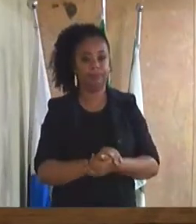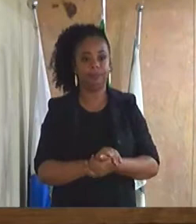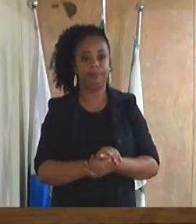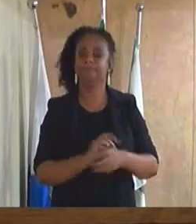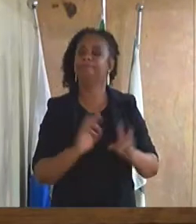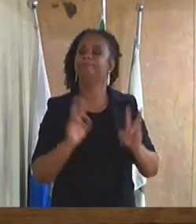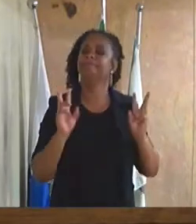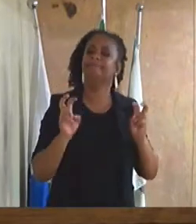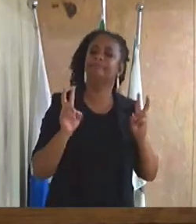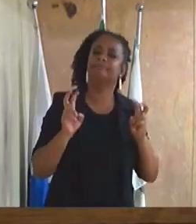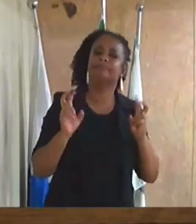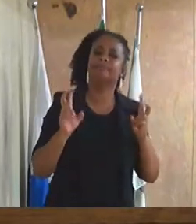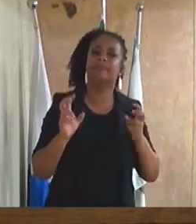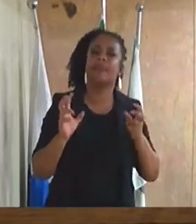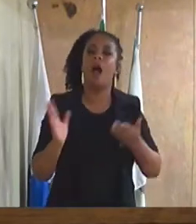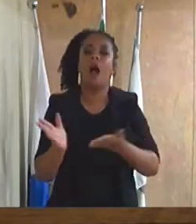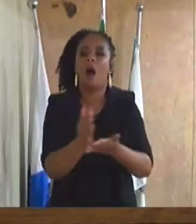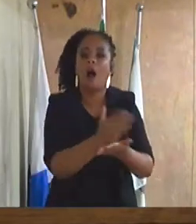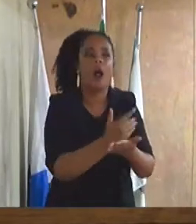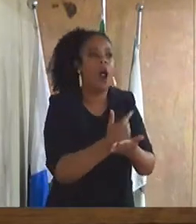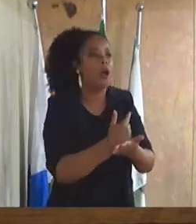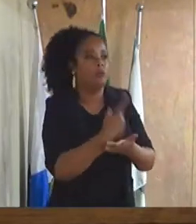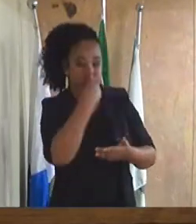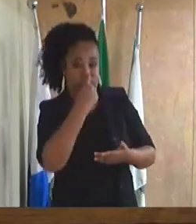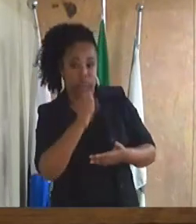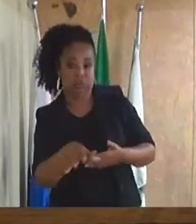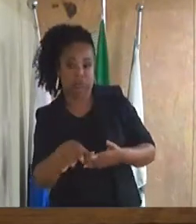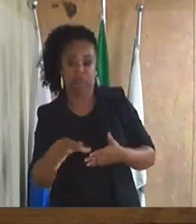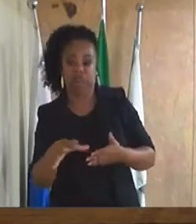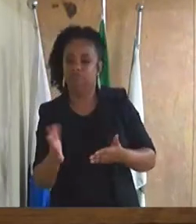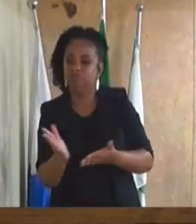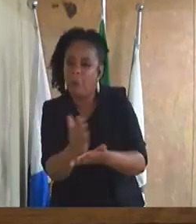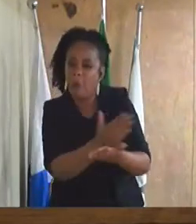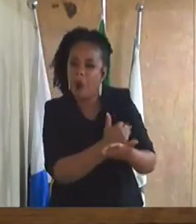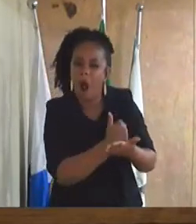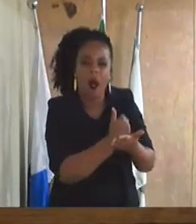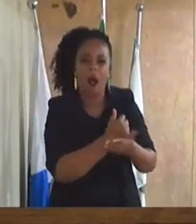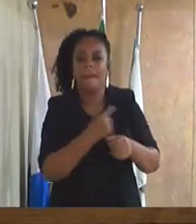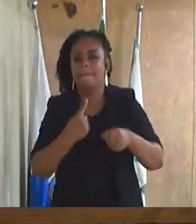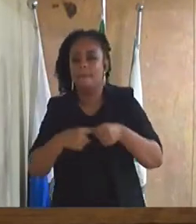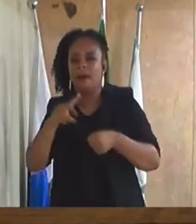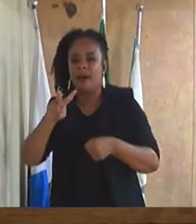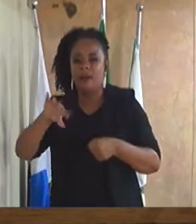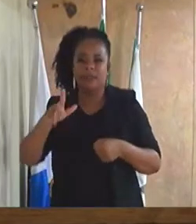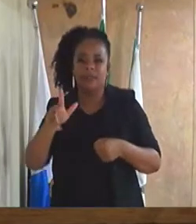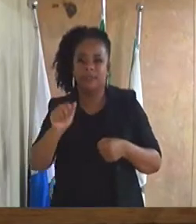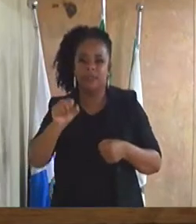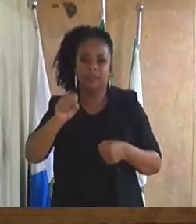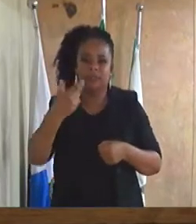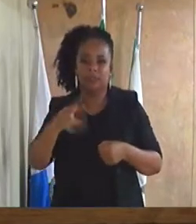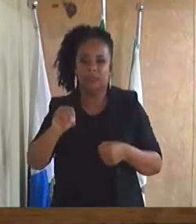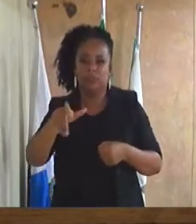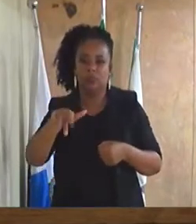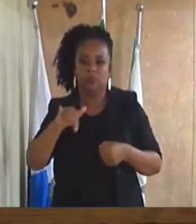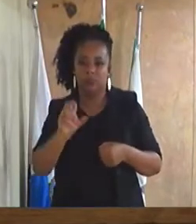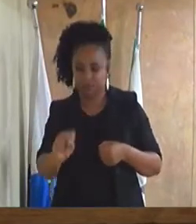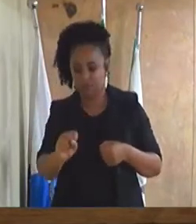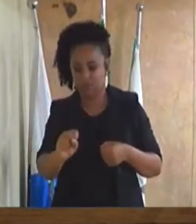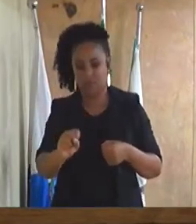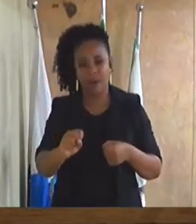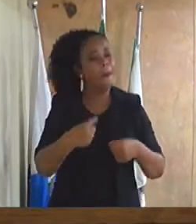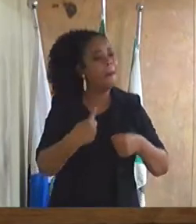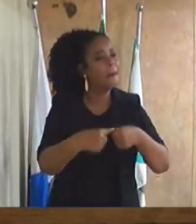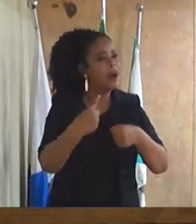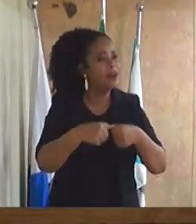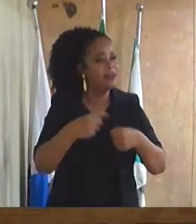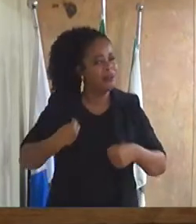sobre... o recolhimento de lixo no bairro, pelo menos na Vila São Luís, o bairro onde eu moro. O que está acontecendo?